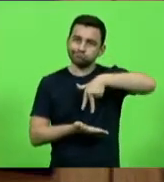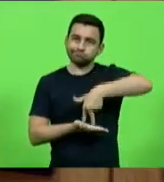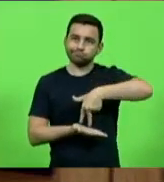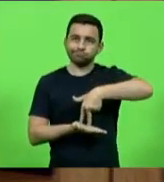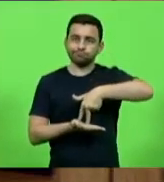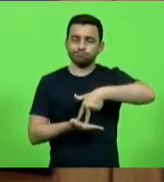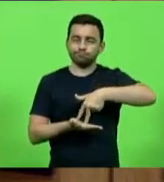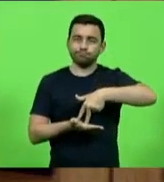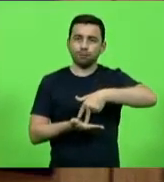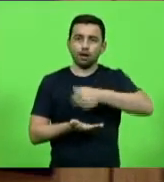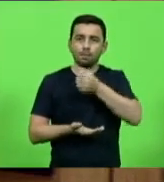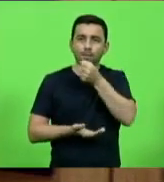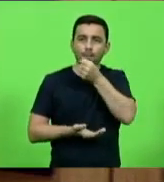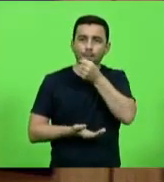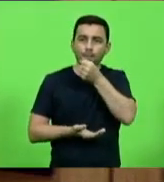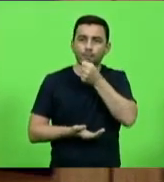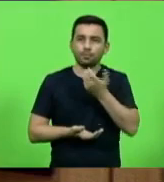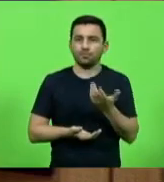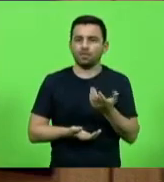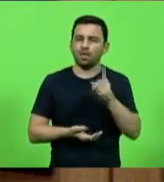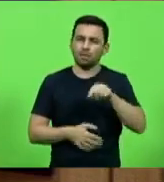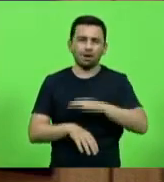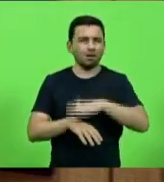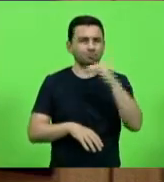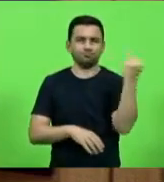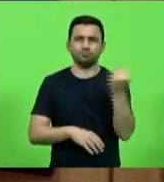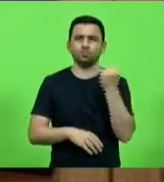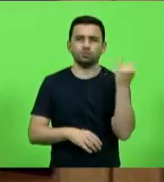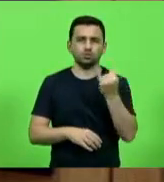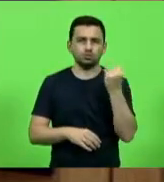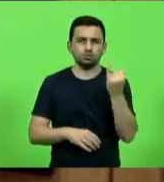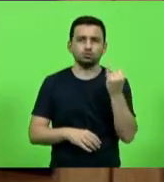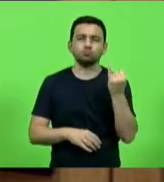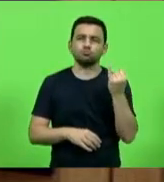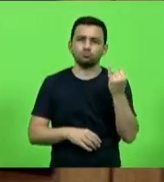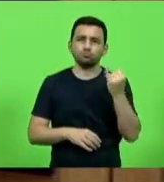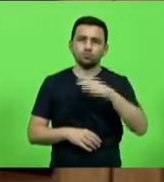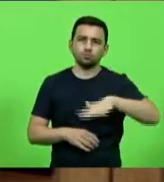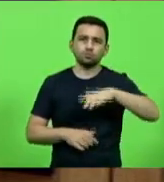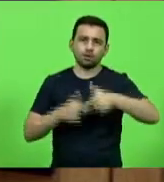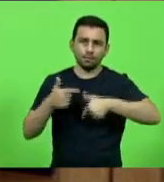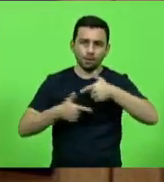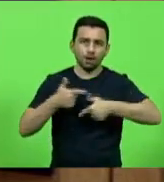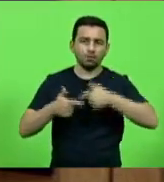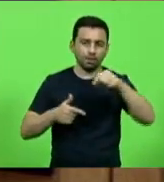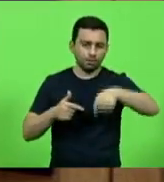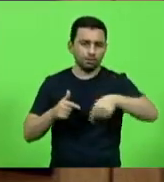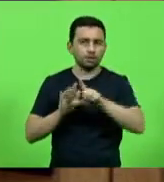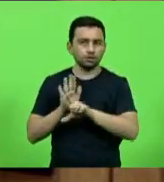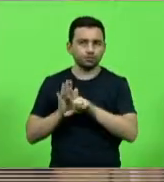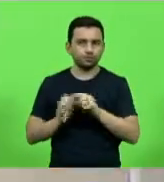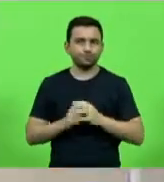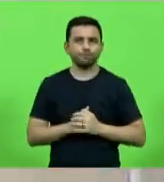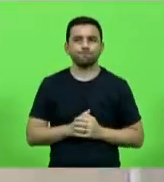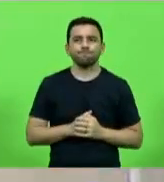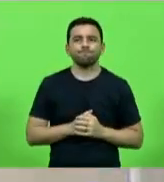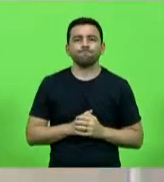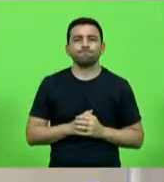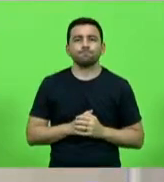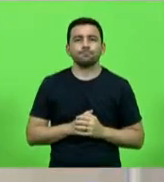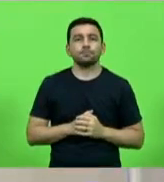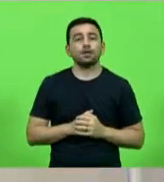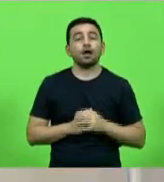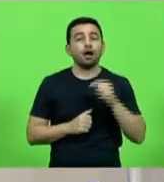atividades, é uma das coisas mais essenciais para o exercício do trabalho legislativo. Muito obrigado. Esta mesa